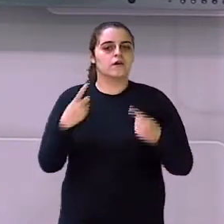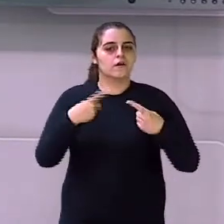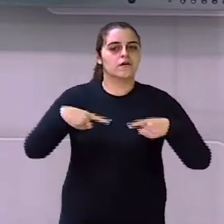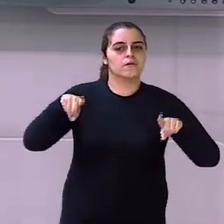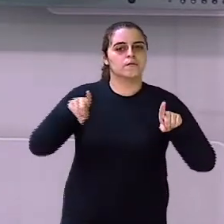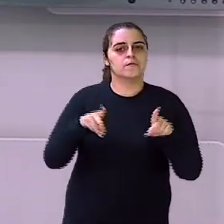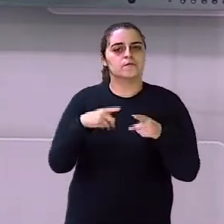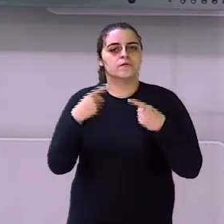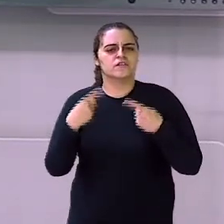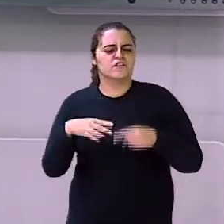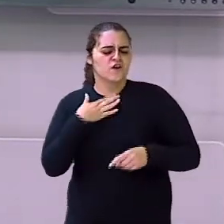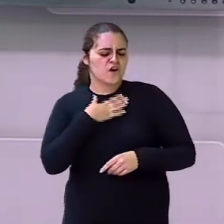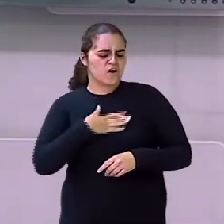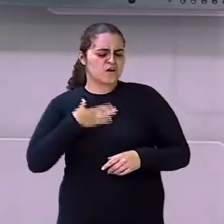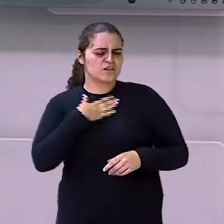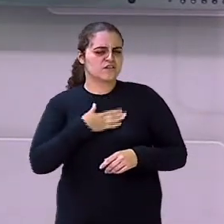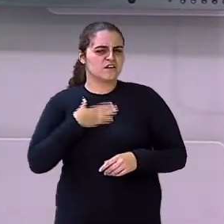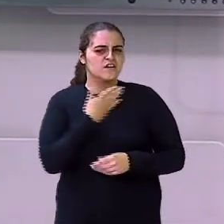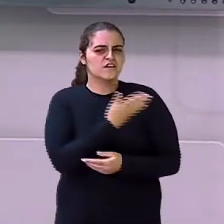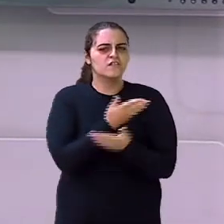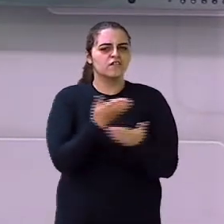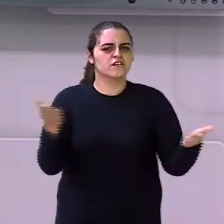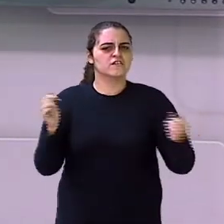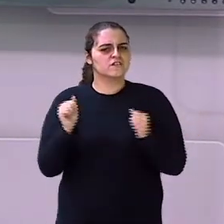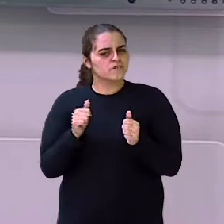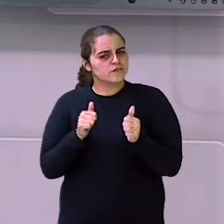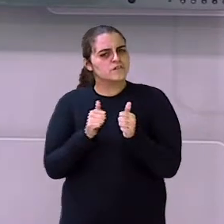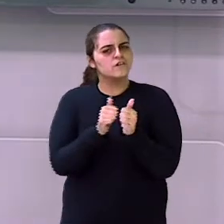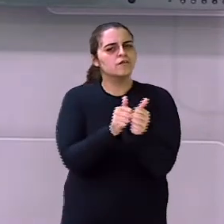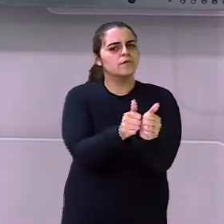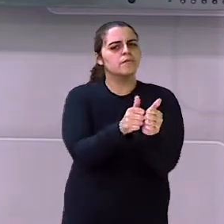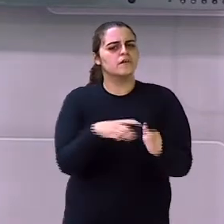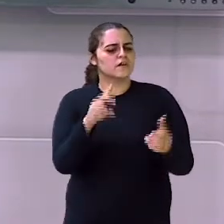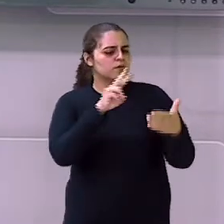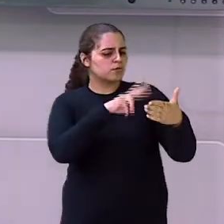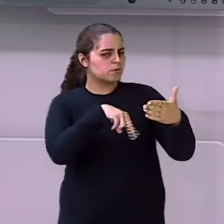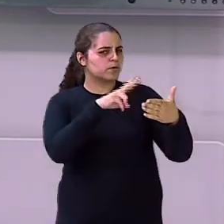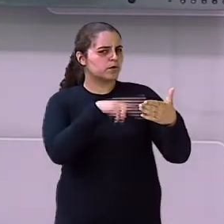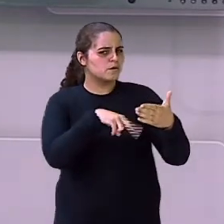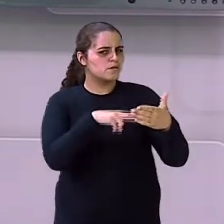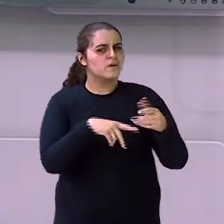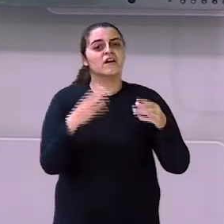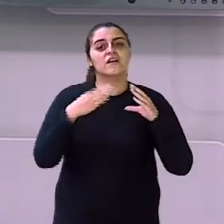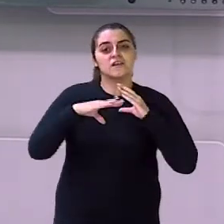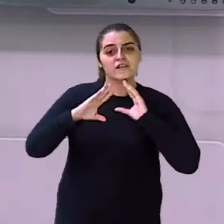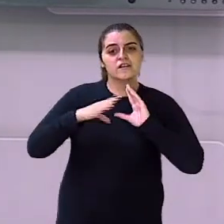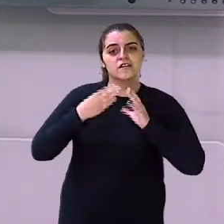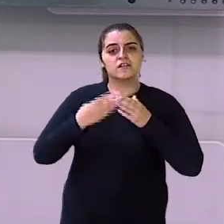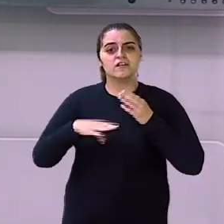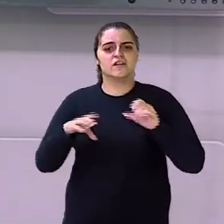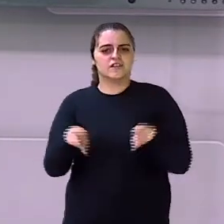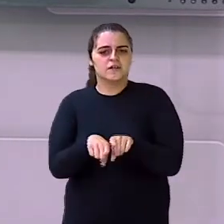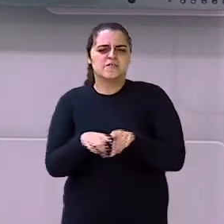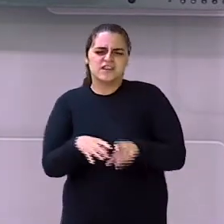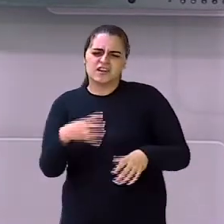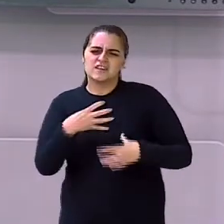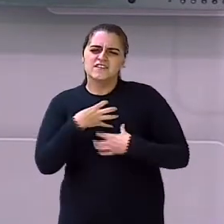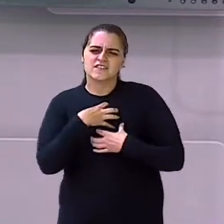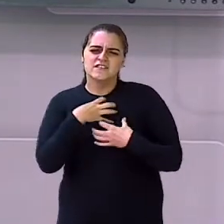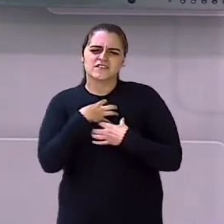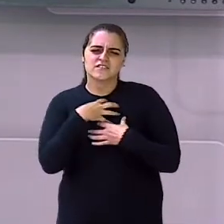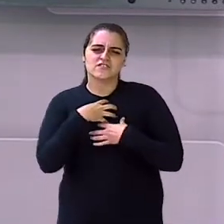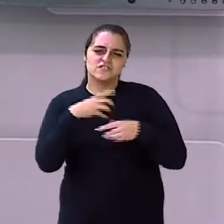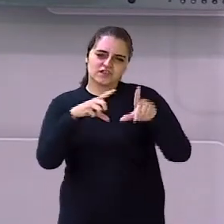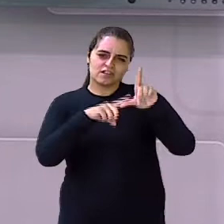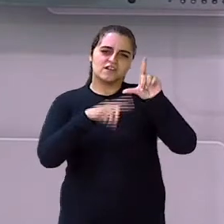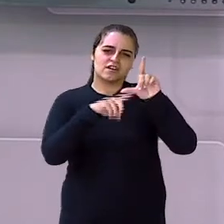tocar e eu gostaria muito que vocês fossem acompanhando com a leitura. Quem sabe cantar? Canta aí em casa que a música